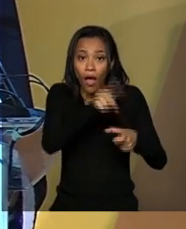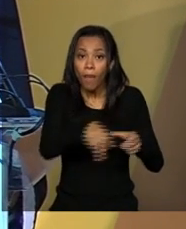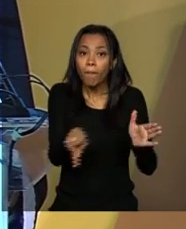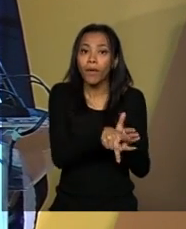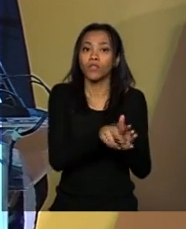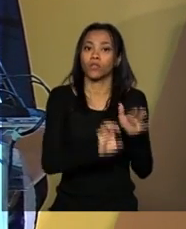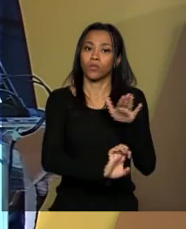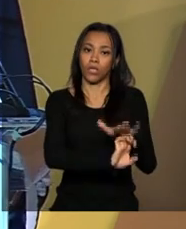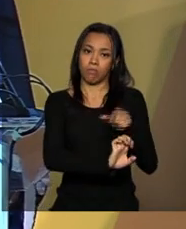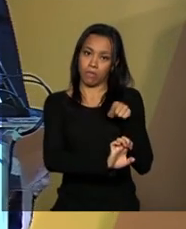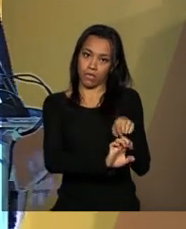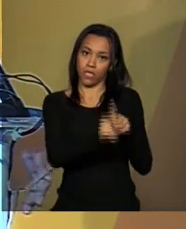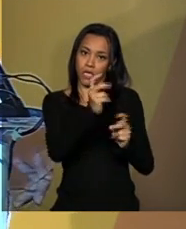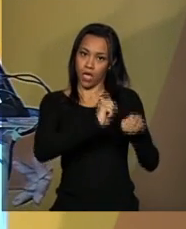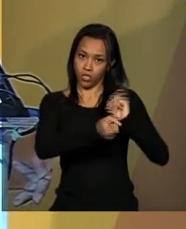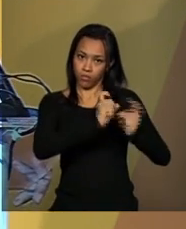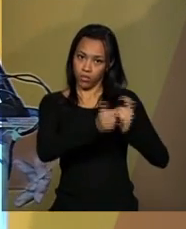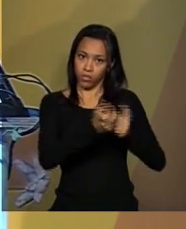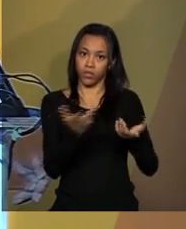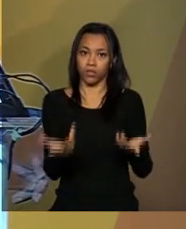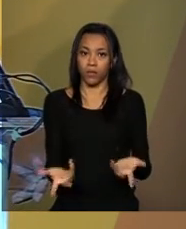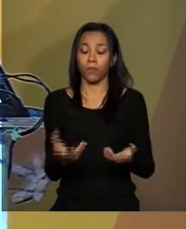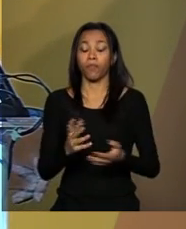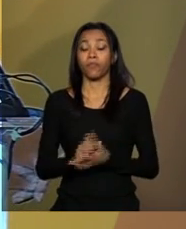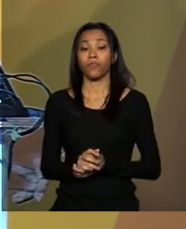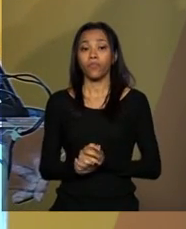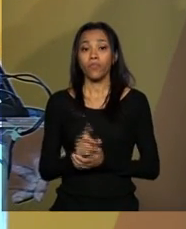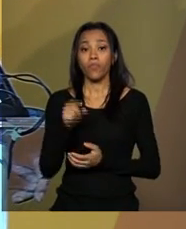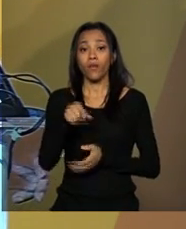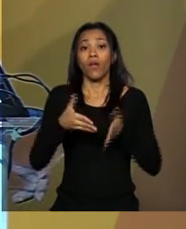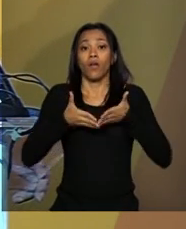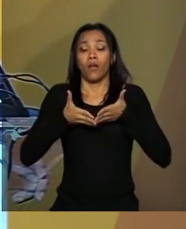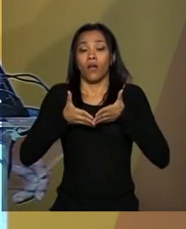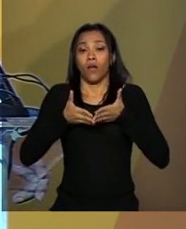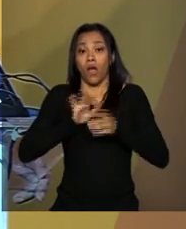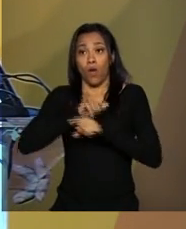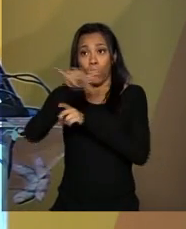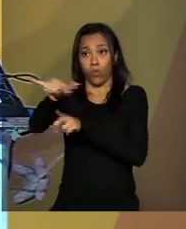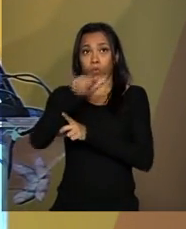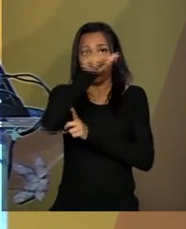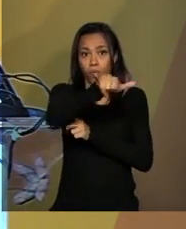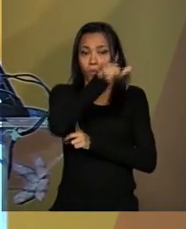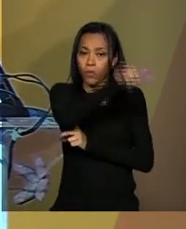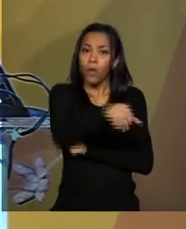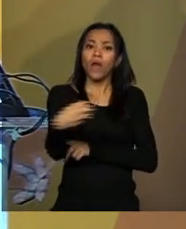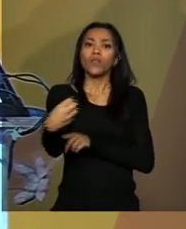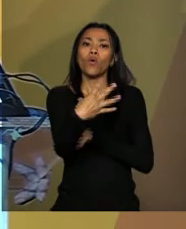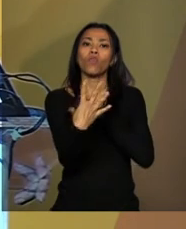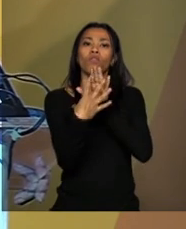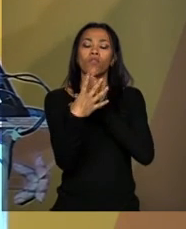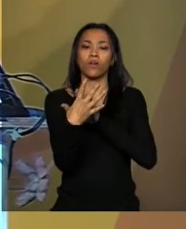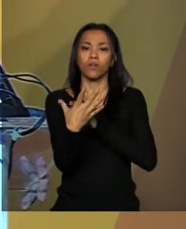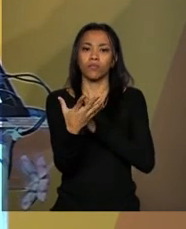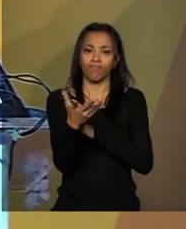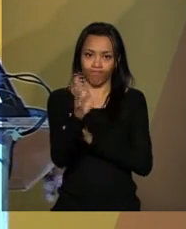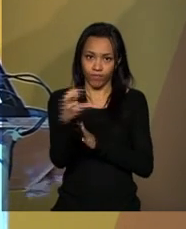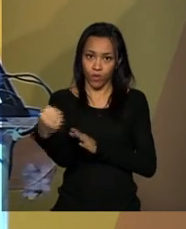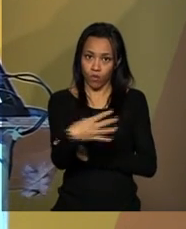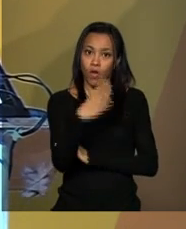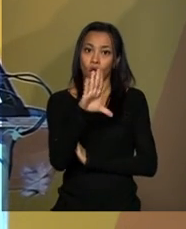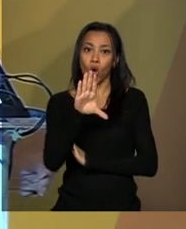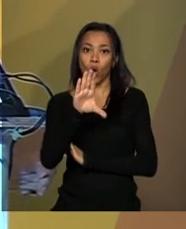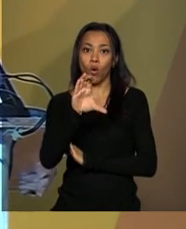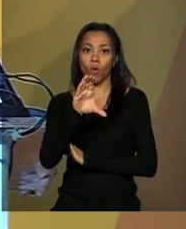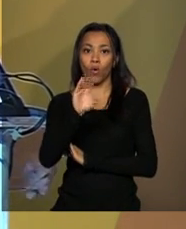de reais. Por fim, no caso dos aeroportos, a nova rodada de concessões beneficiará quatro